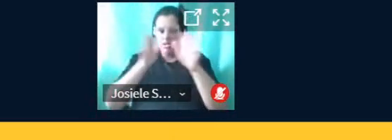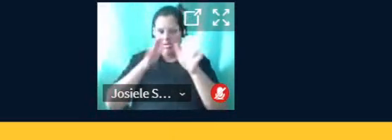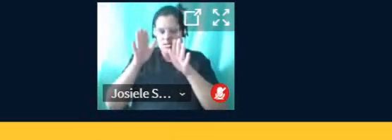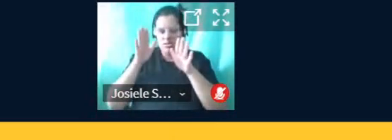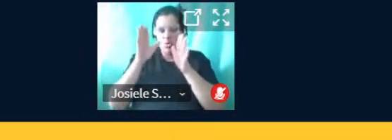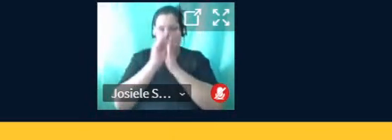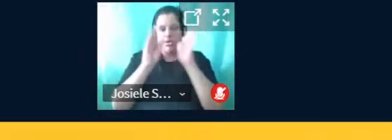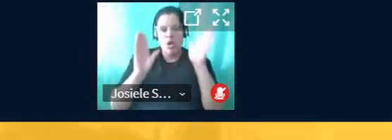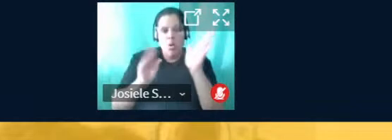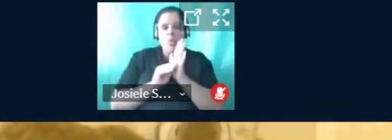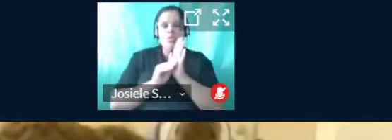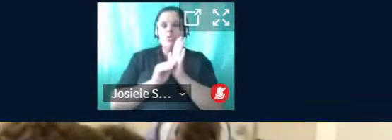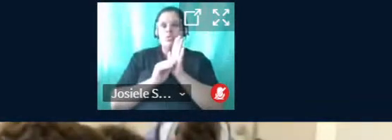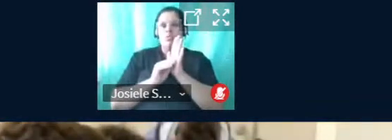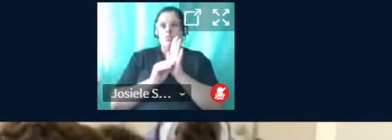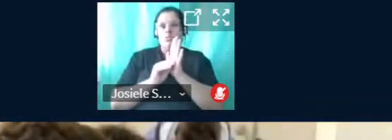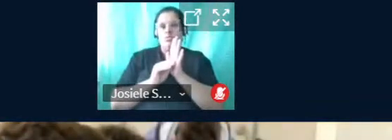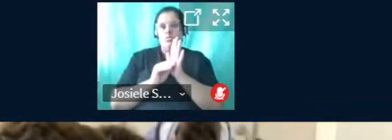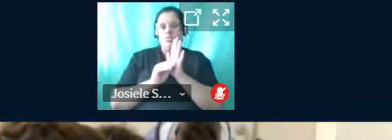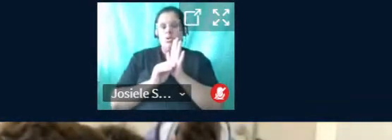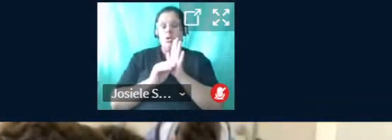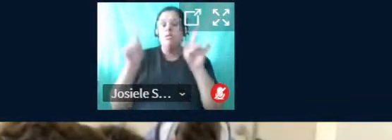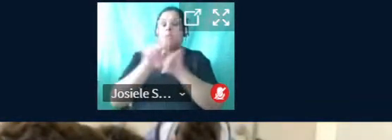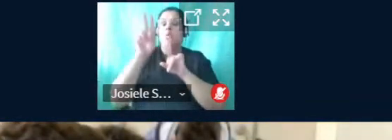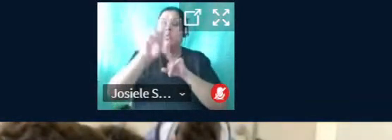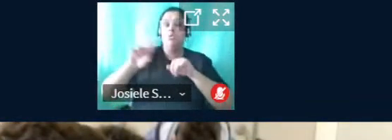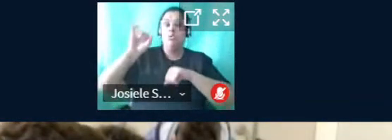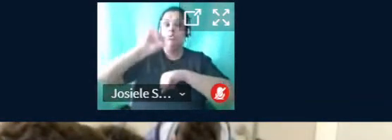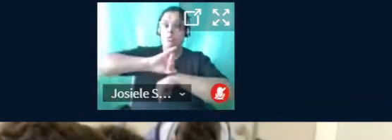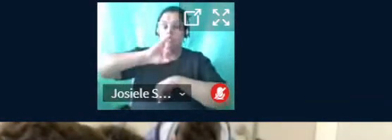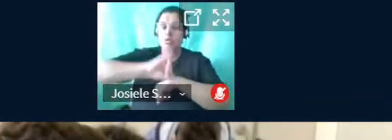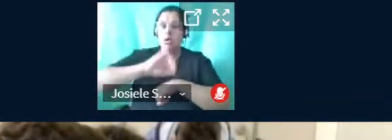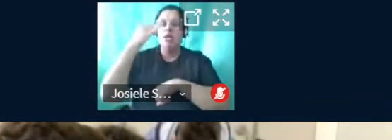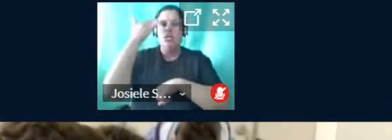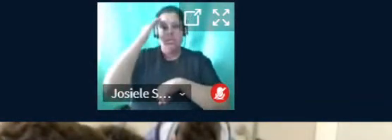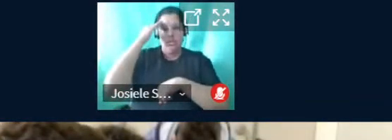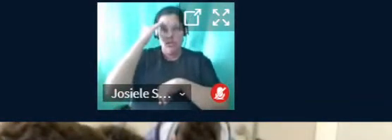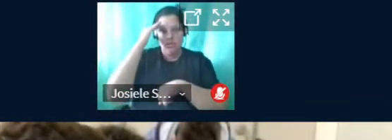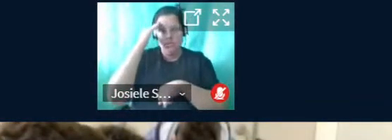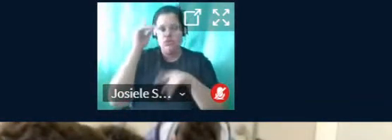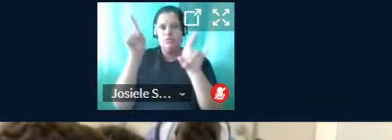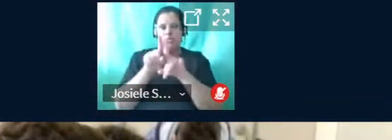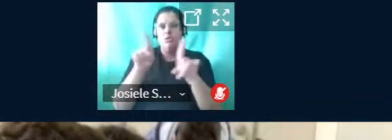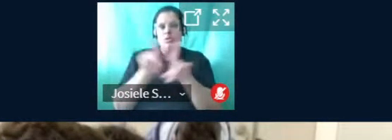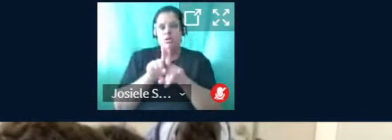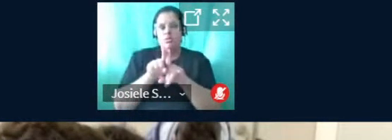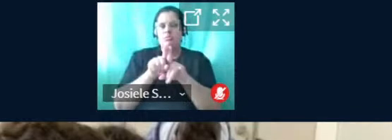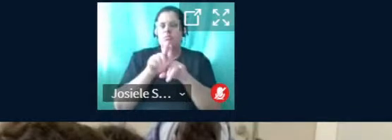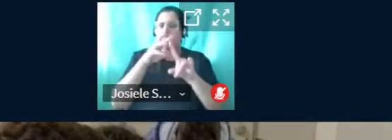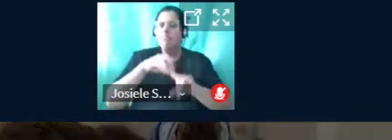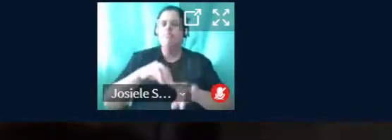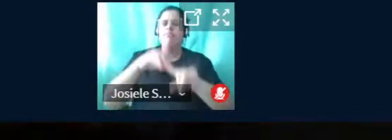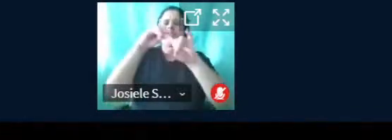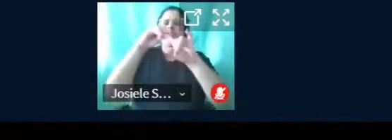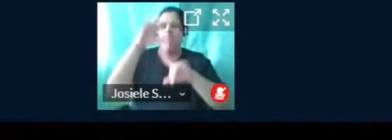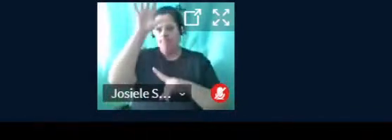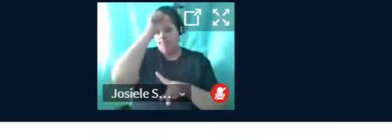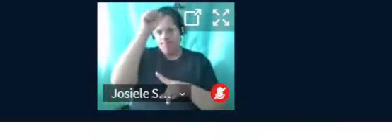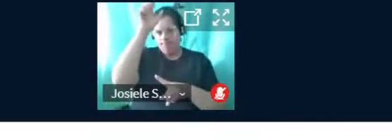fronteiras. Também utilizamos os hiperobjetos, que aceriam no entendimento e no envolvimento aluno, que é fundamental na aprendizagem.